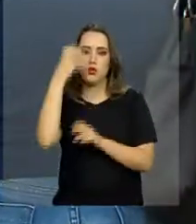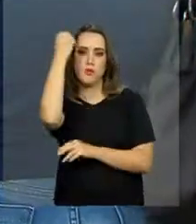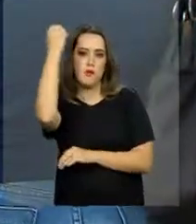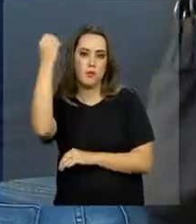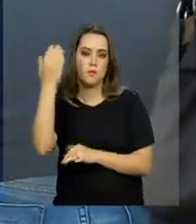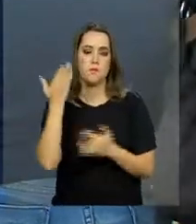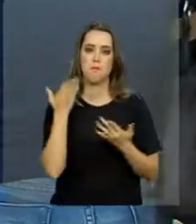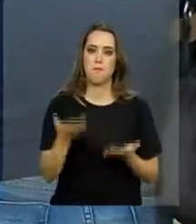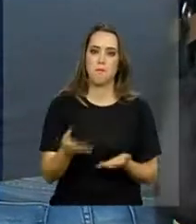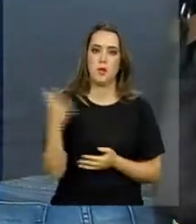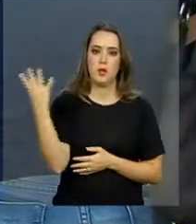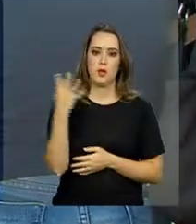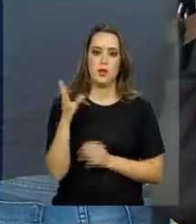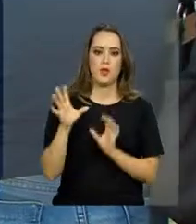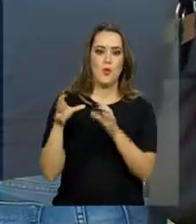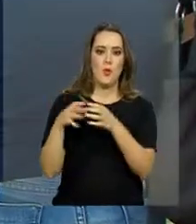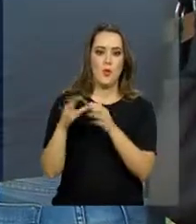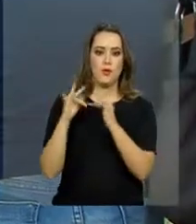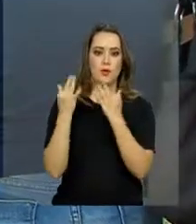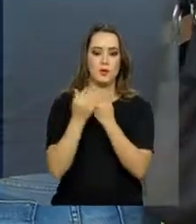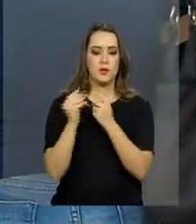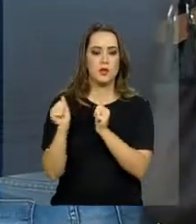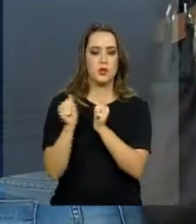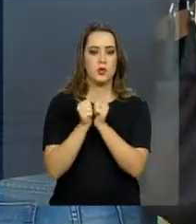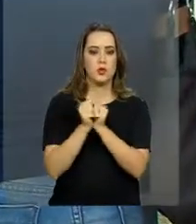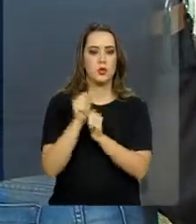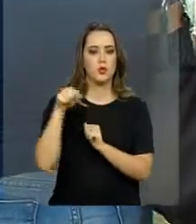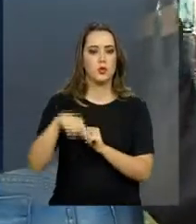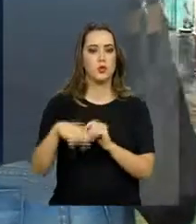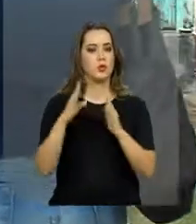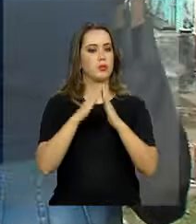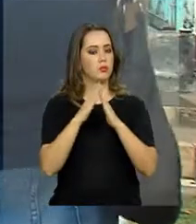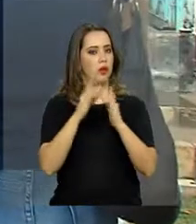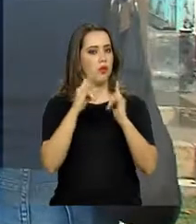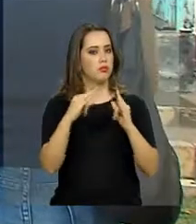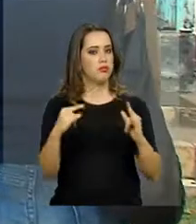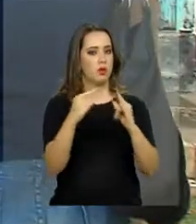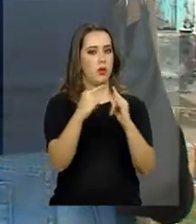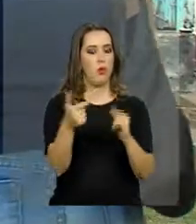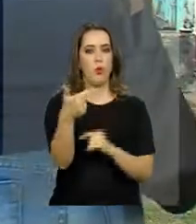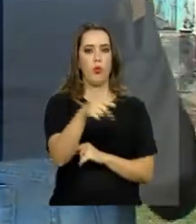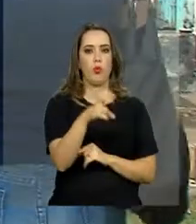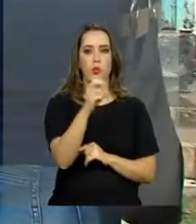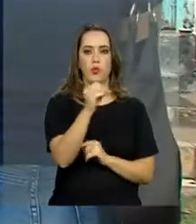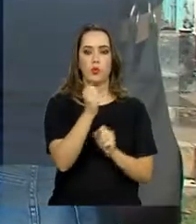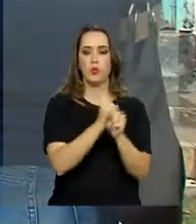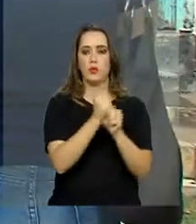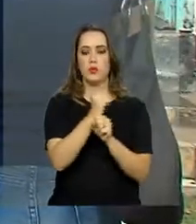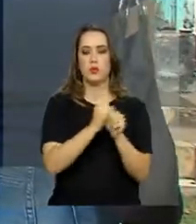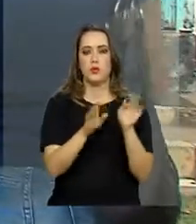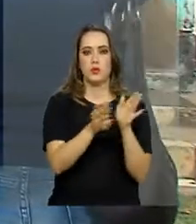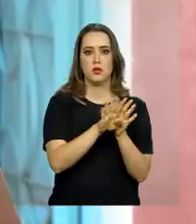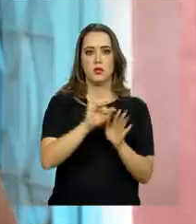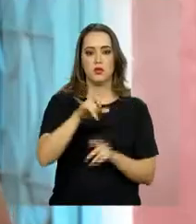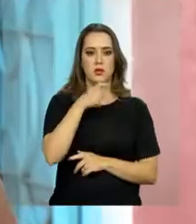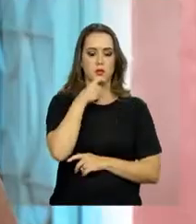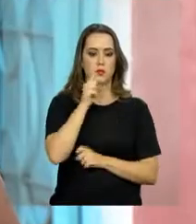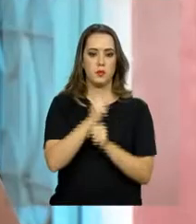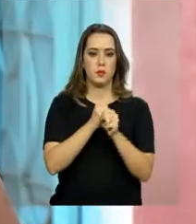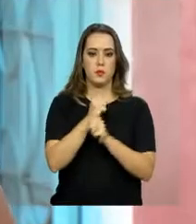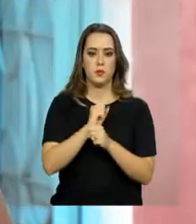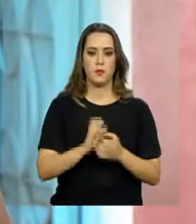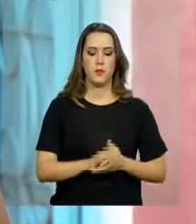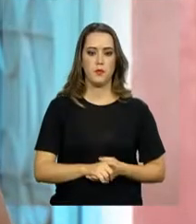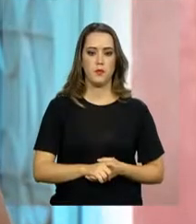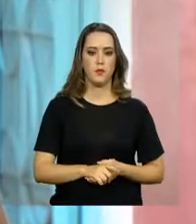viagem. Esses quatro venezuelanos se juntam aqui no abrigo a outros 50 que chegaram em julho deste ano. Desses,